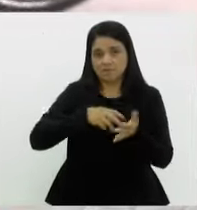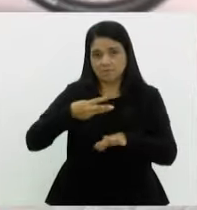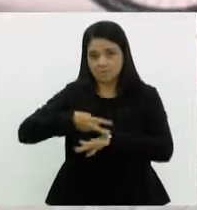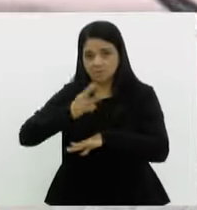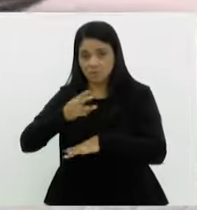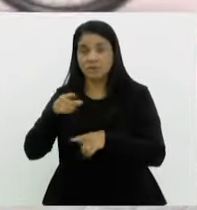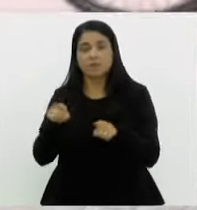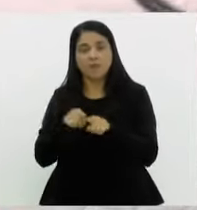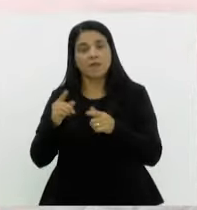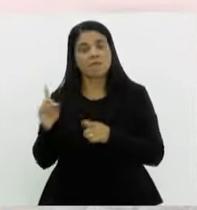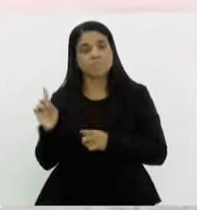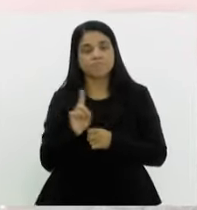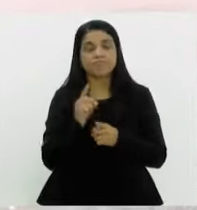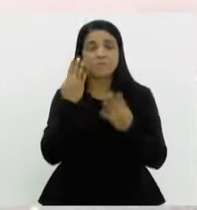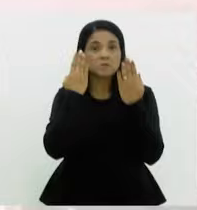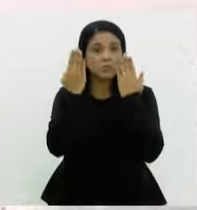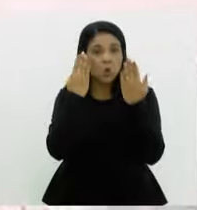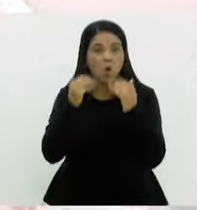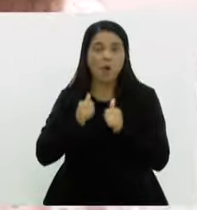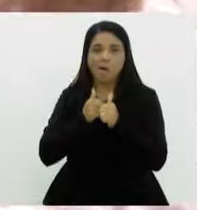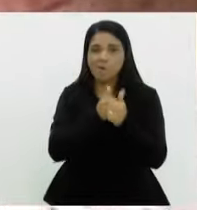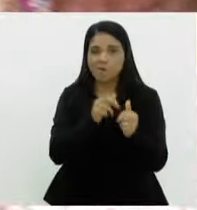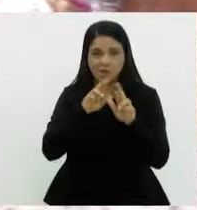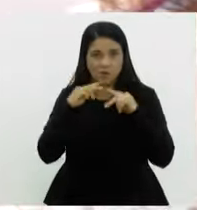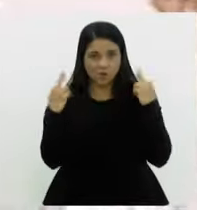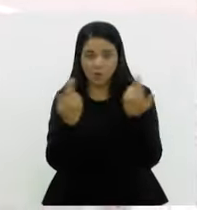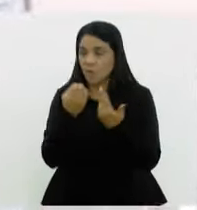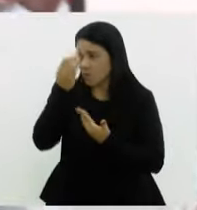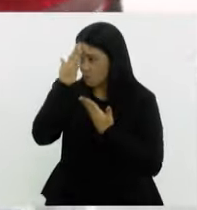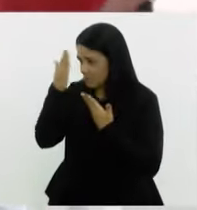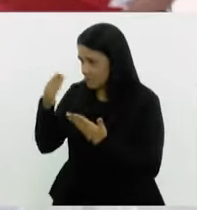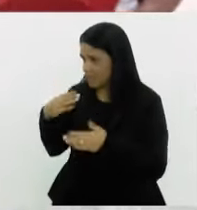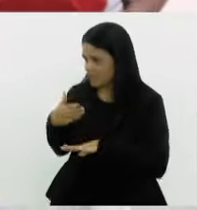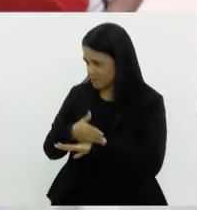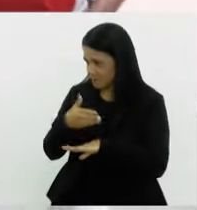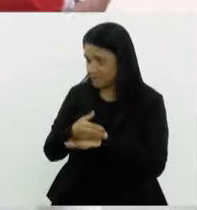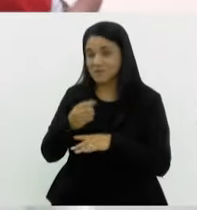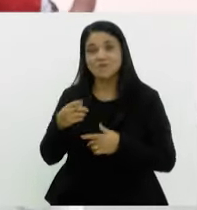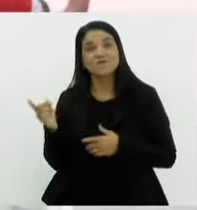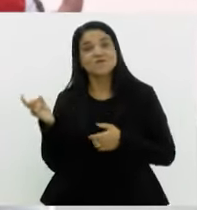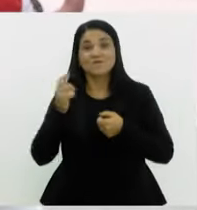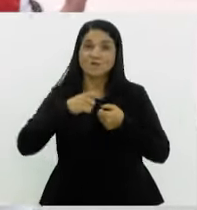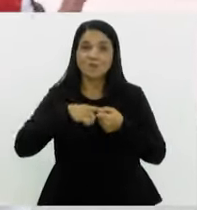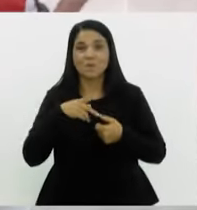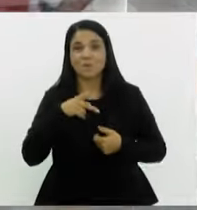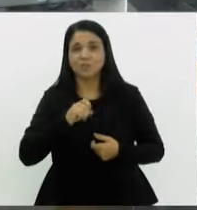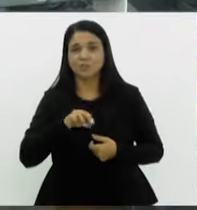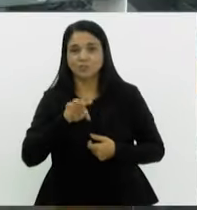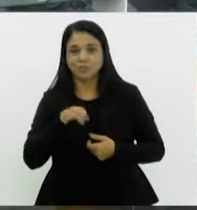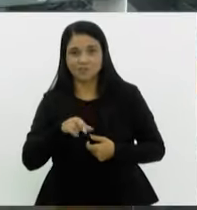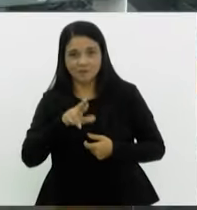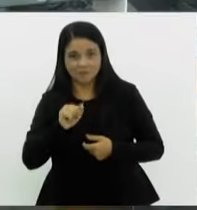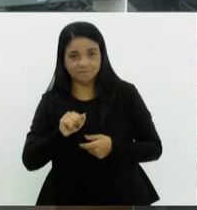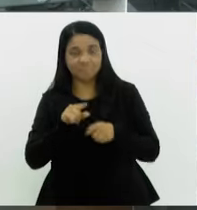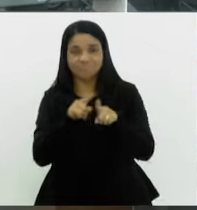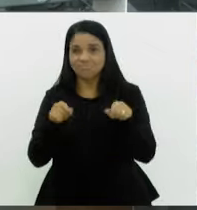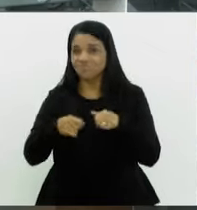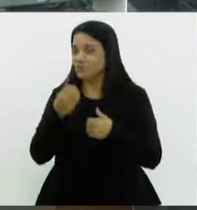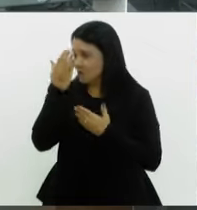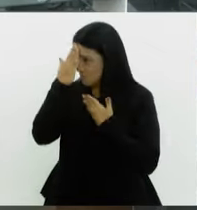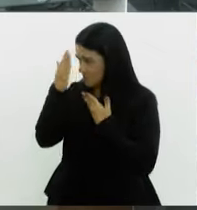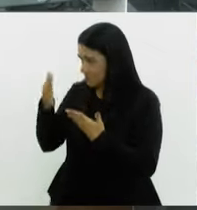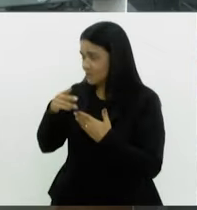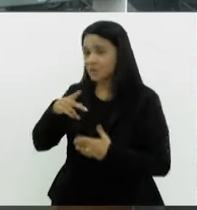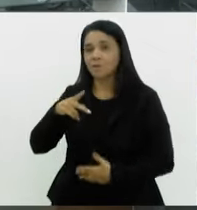que acompanha as reuniões. Muito obrigado pela participação, Marcia. Potira, voltamos com você no estúdio. Obrigada, Paulo Vitor.